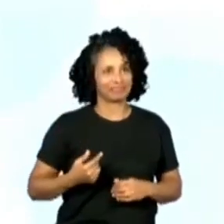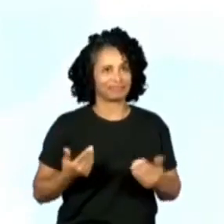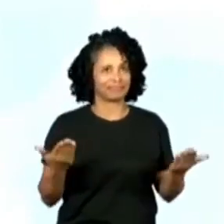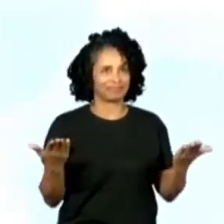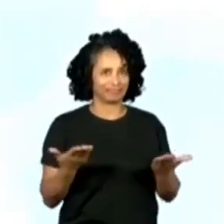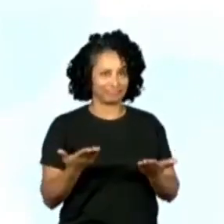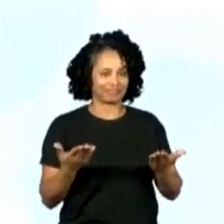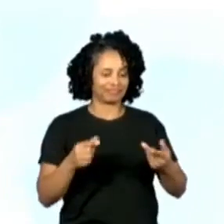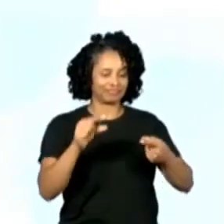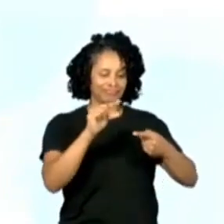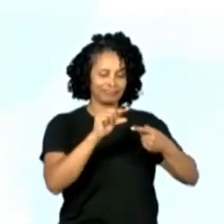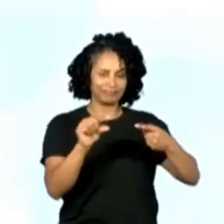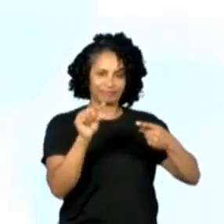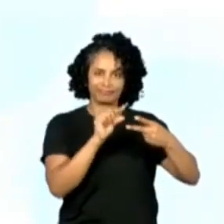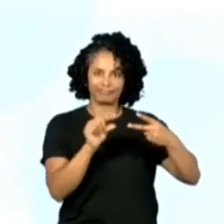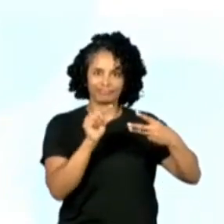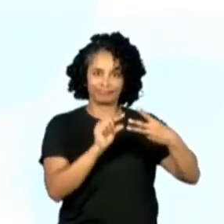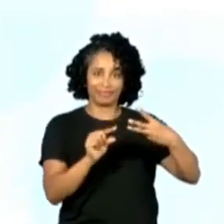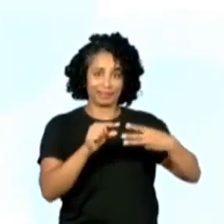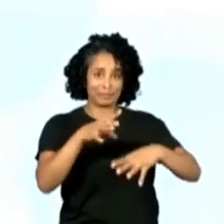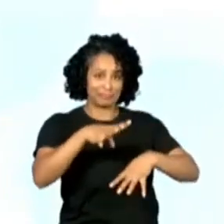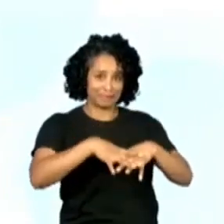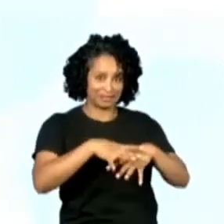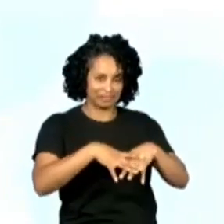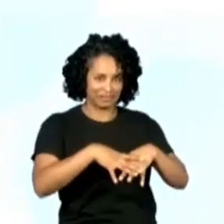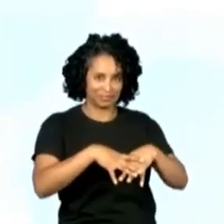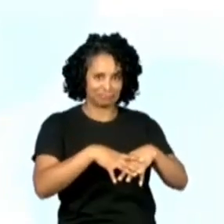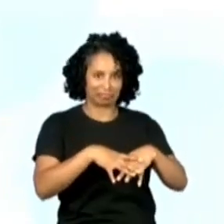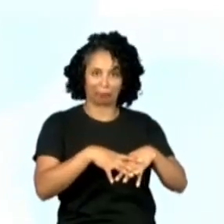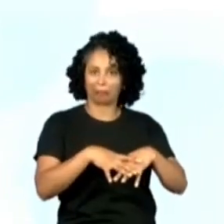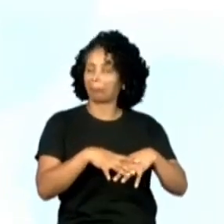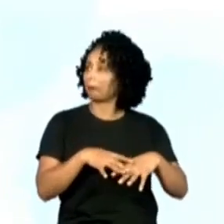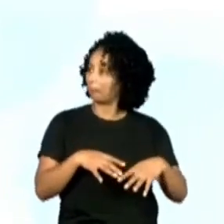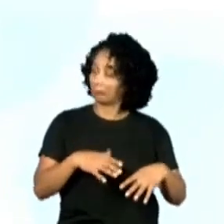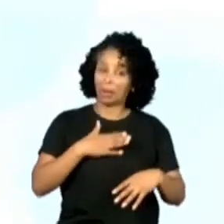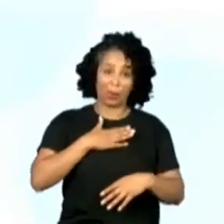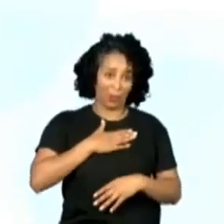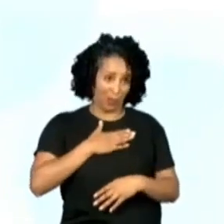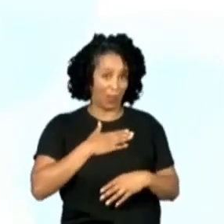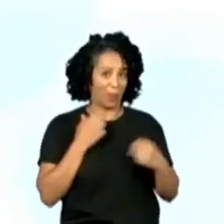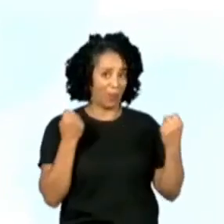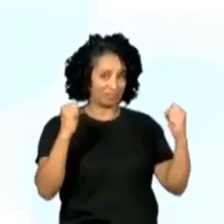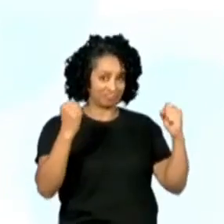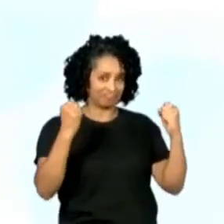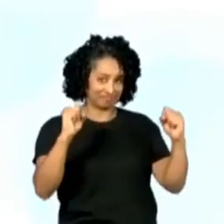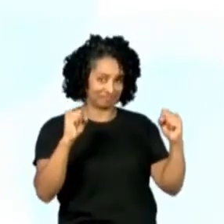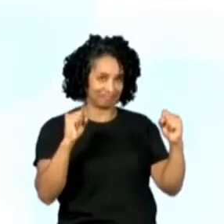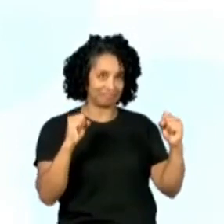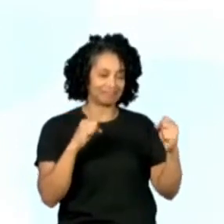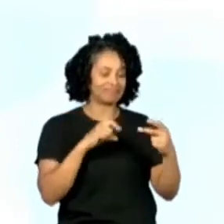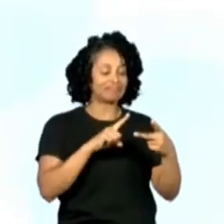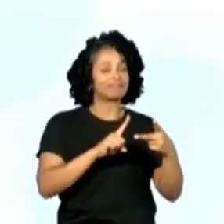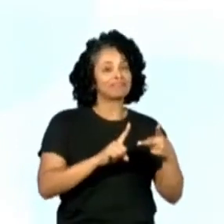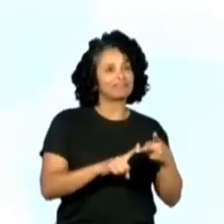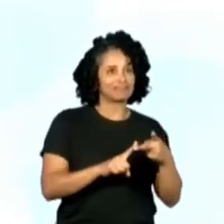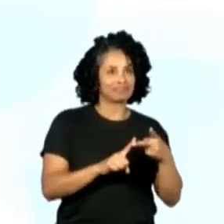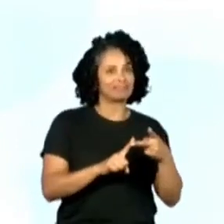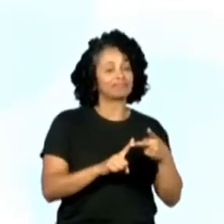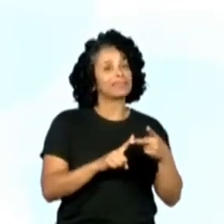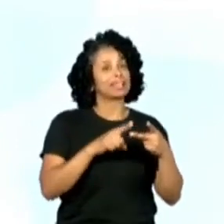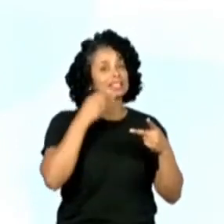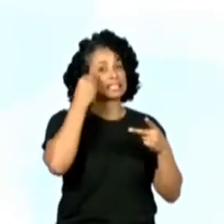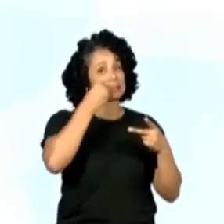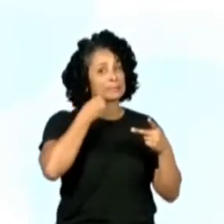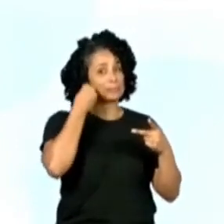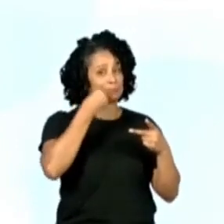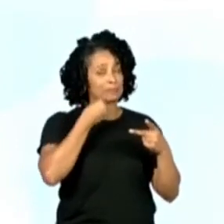Primeira afirmação. Adoro a matemática. Gosta de fazer exercícios. E utiliza experiências